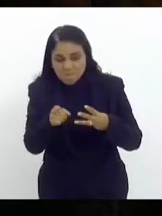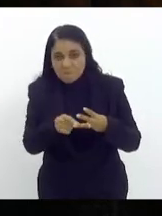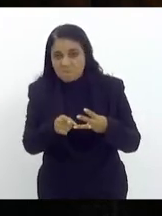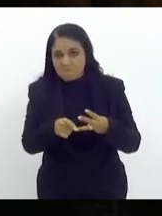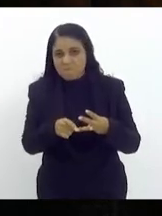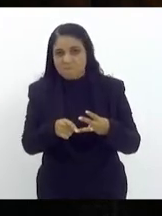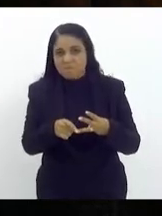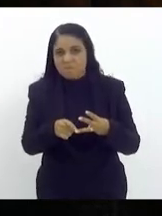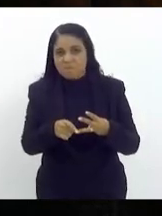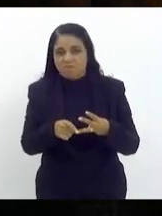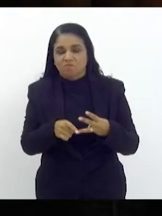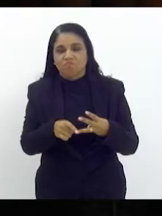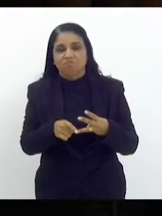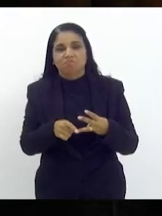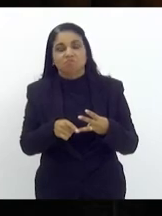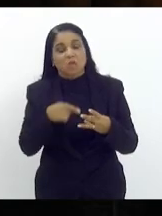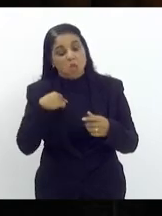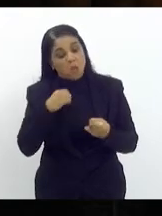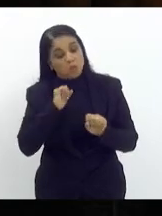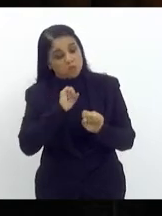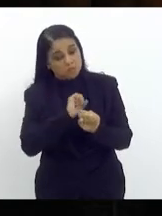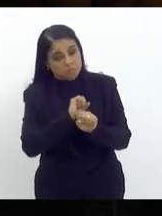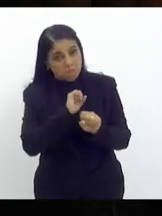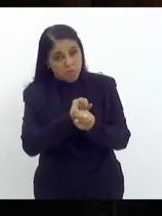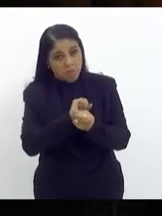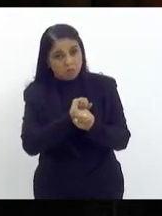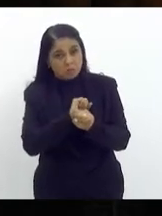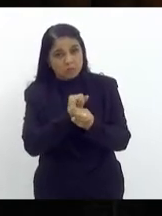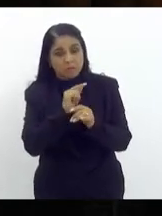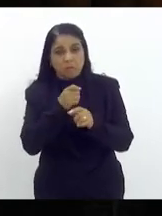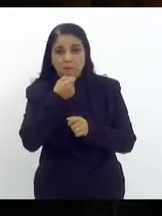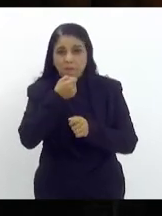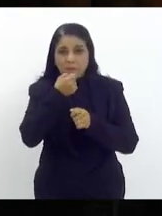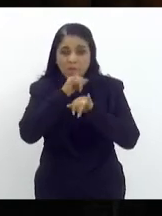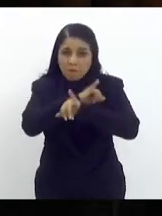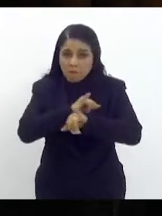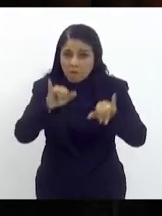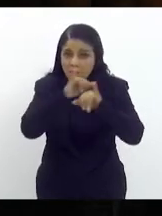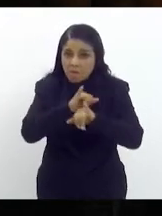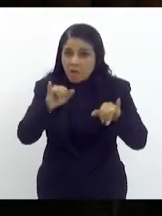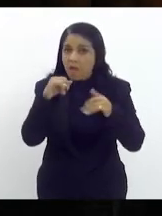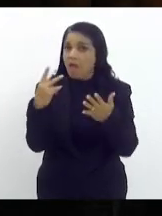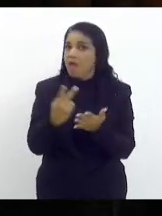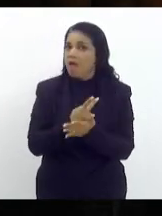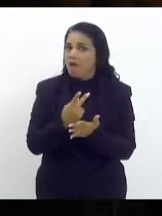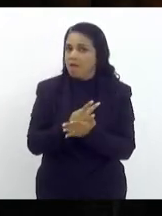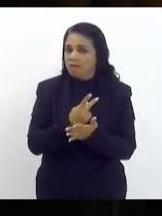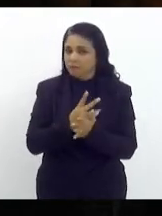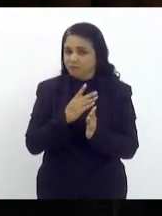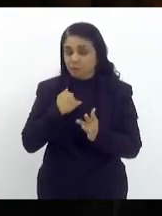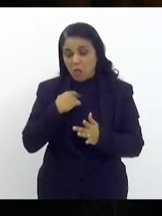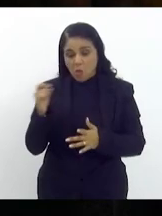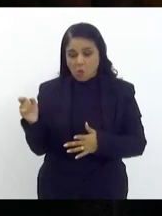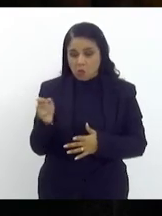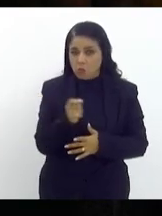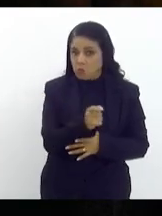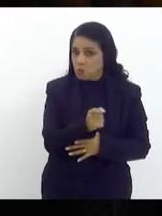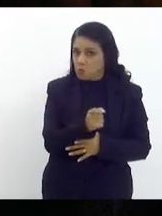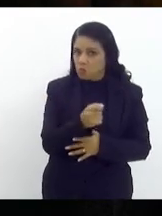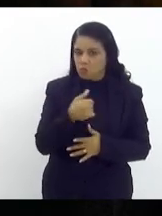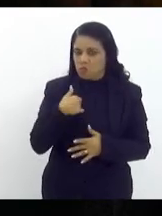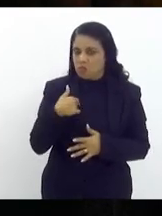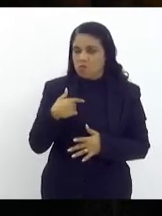que os jornais tenham noticiado errado afinal eu não tive presente na reunião